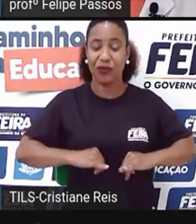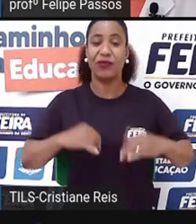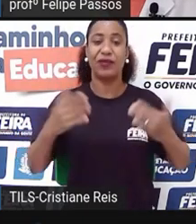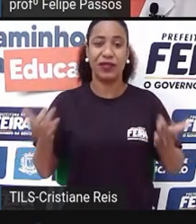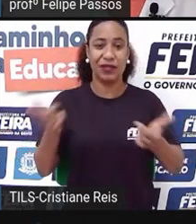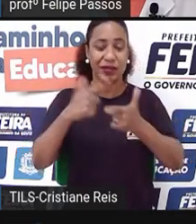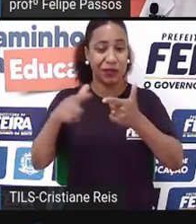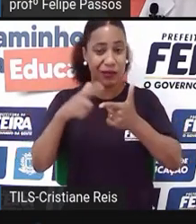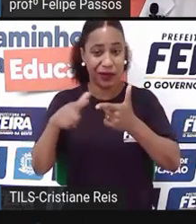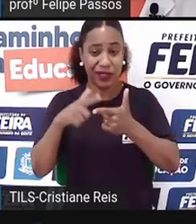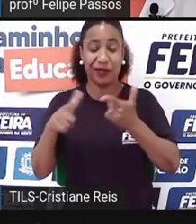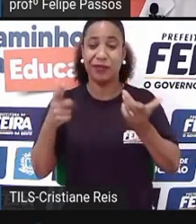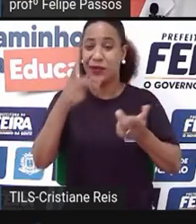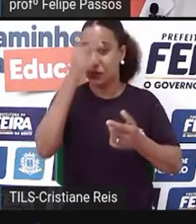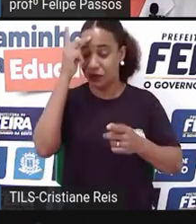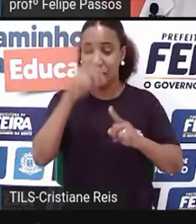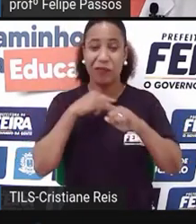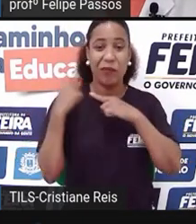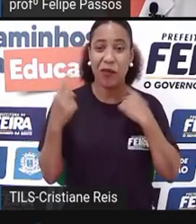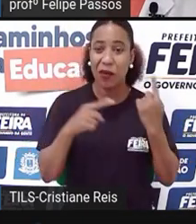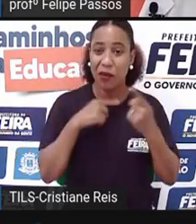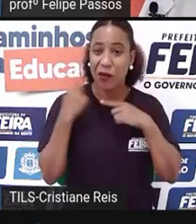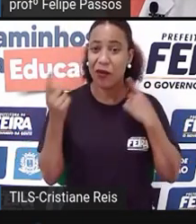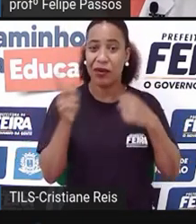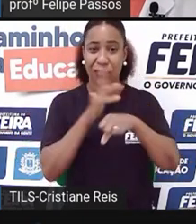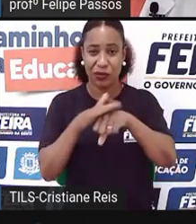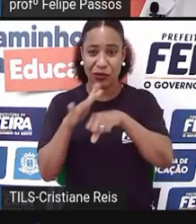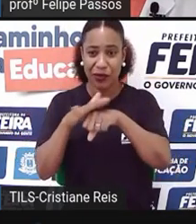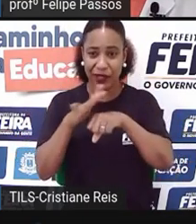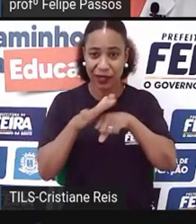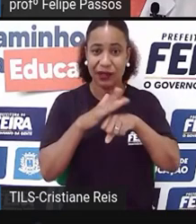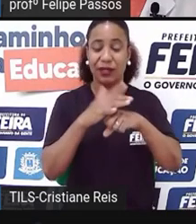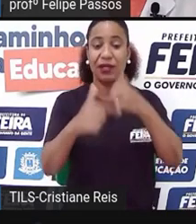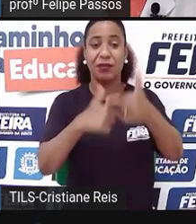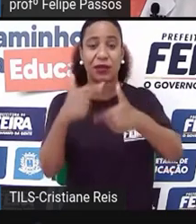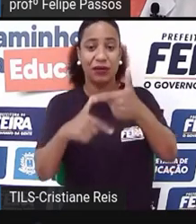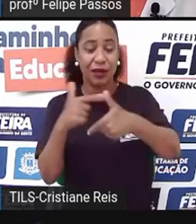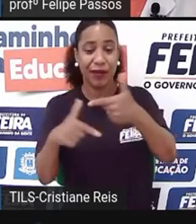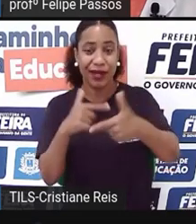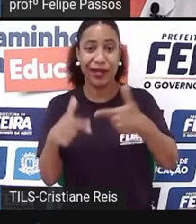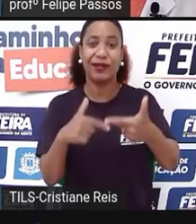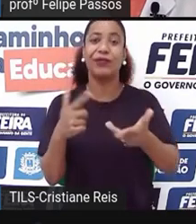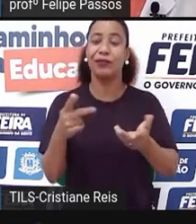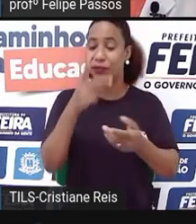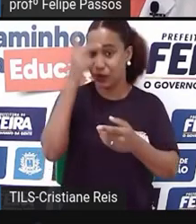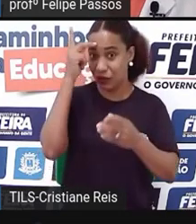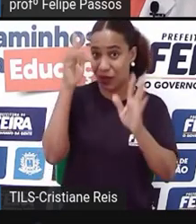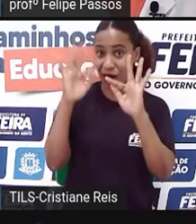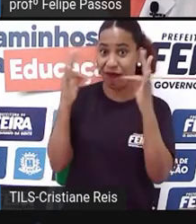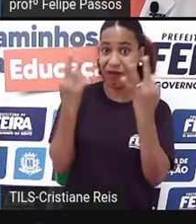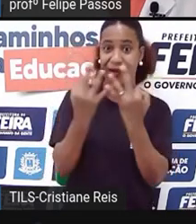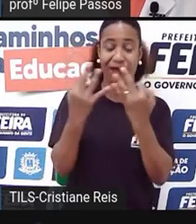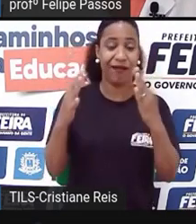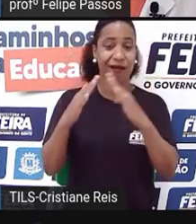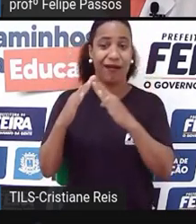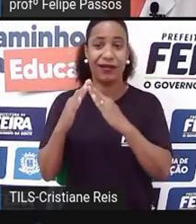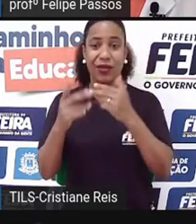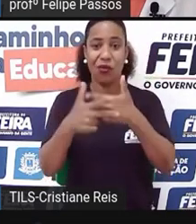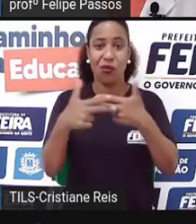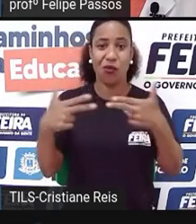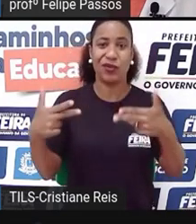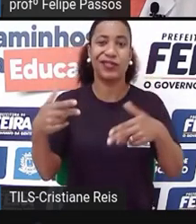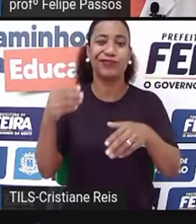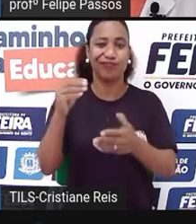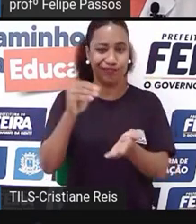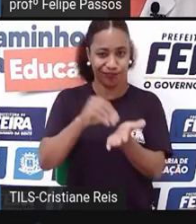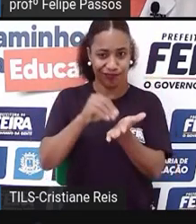muitas vidas, mas também nos postos de trabalho, da atuação econômica das famílias. Então, isso é um recorte bem triste,